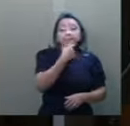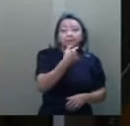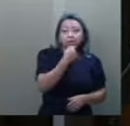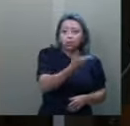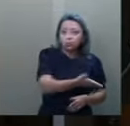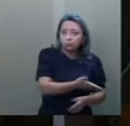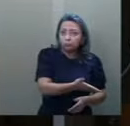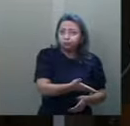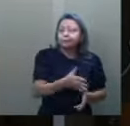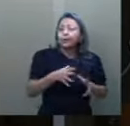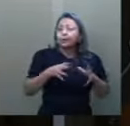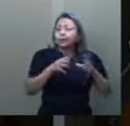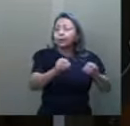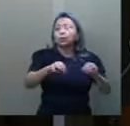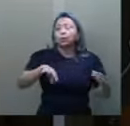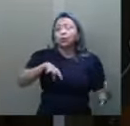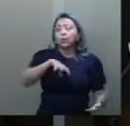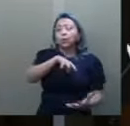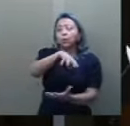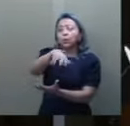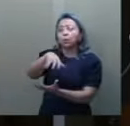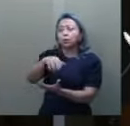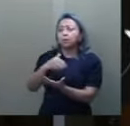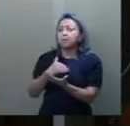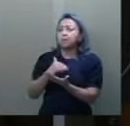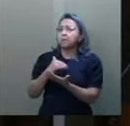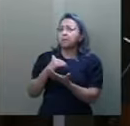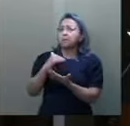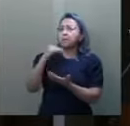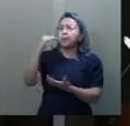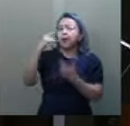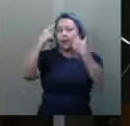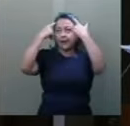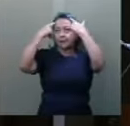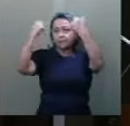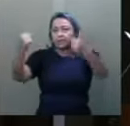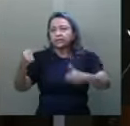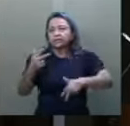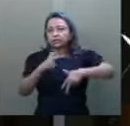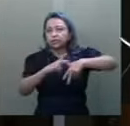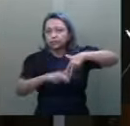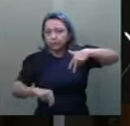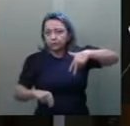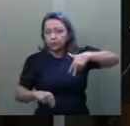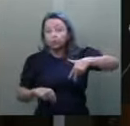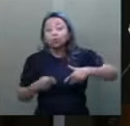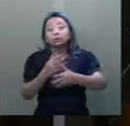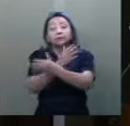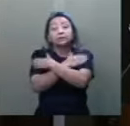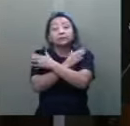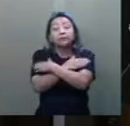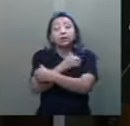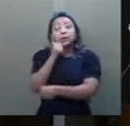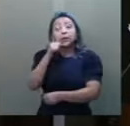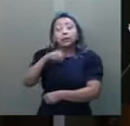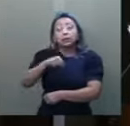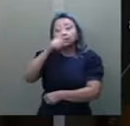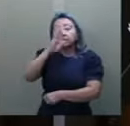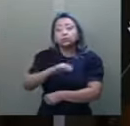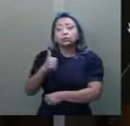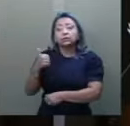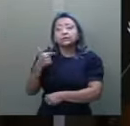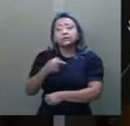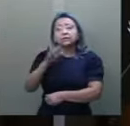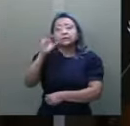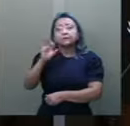E, em todo o planeta, cresceu a percepção do aumento da violência de gênero. O desemprego feminino no Brasil chegou a 17,9